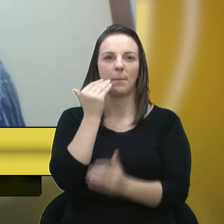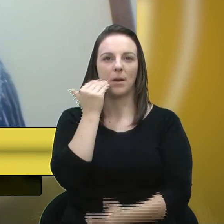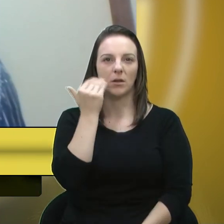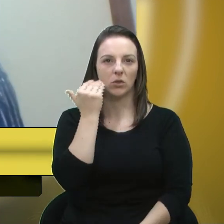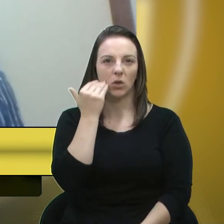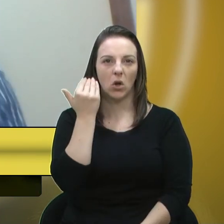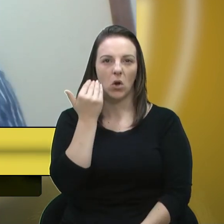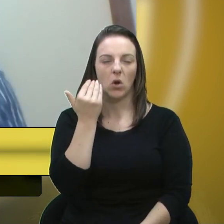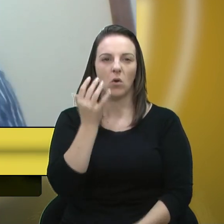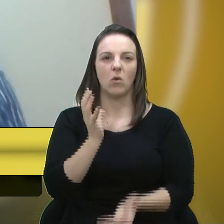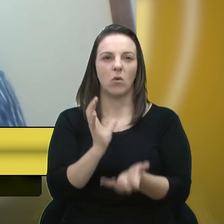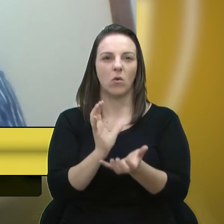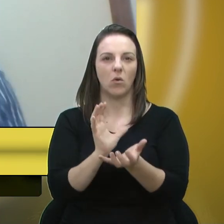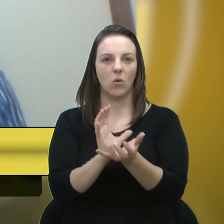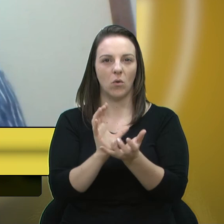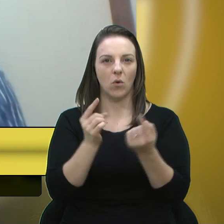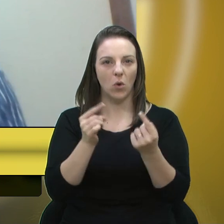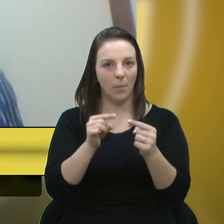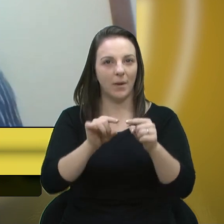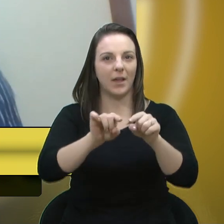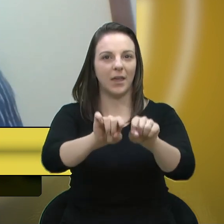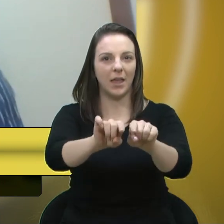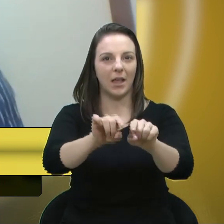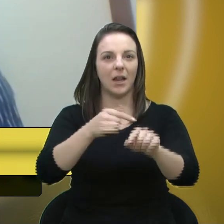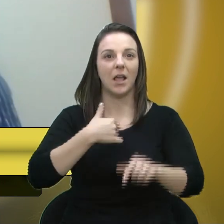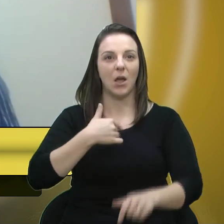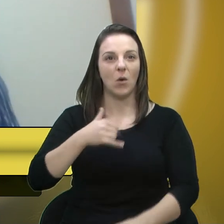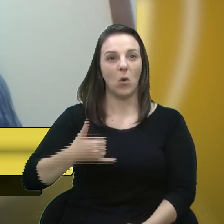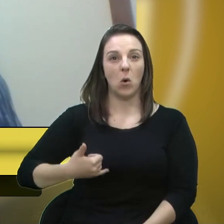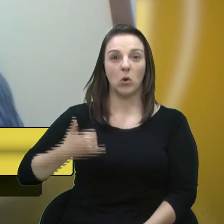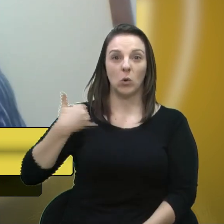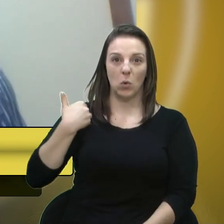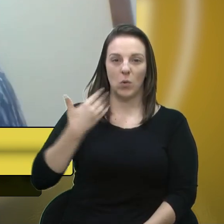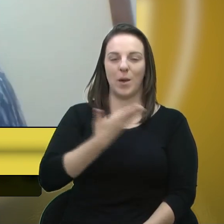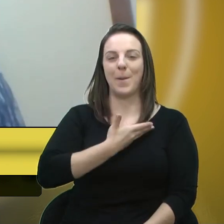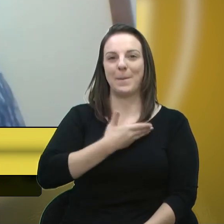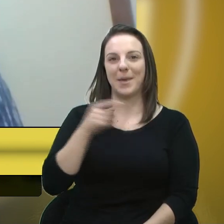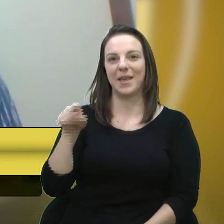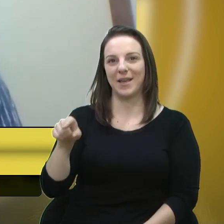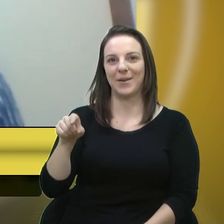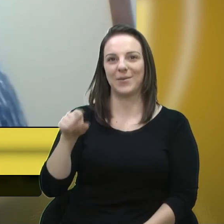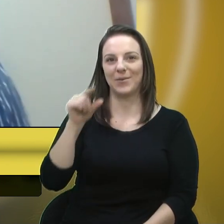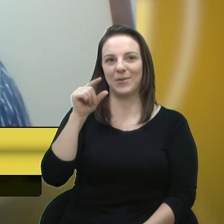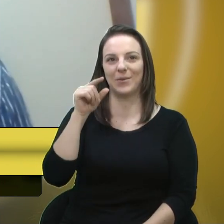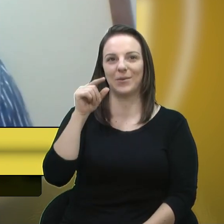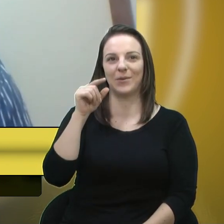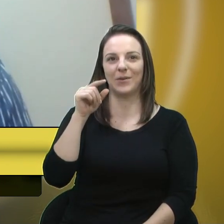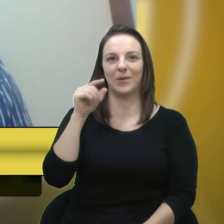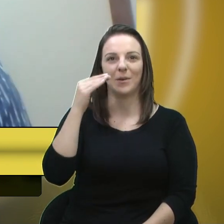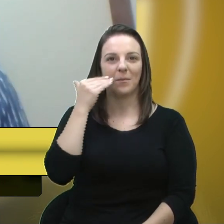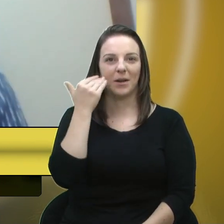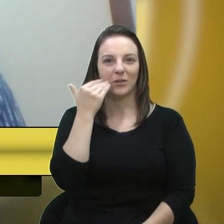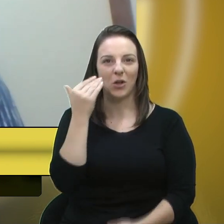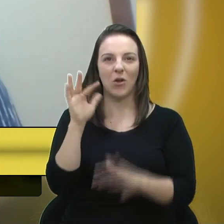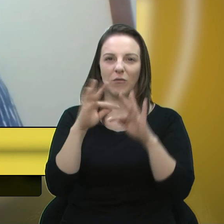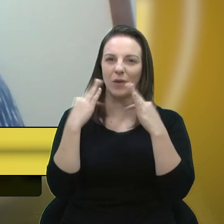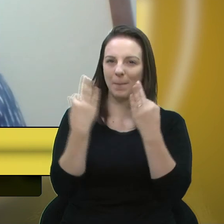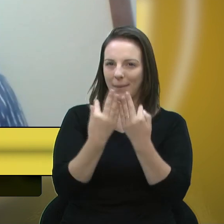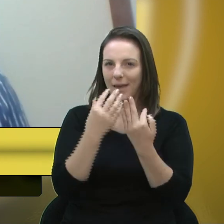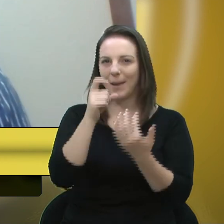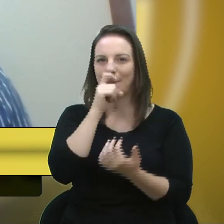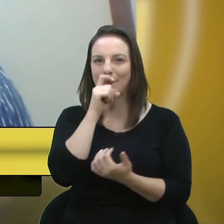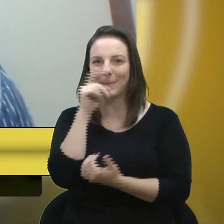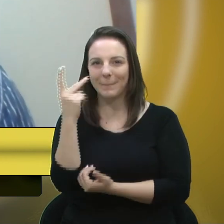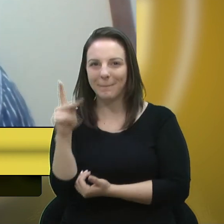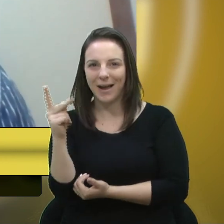tenho muito orgulho de ser amigo da Marisol, de muitos anos, da sua família, principalmente seu pai Zolino, dizer que ela sempre